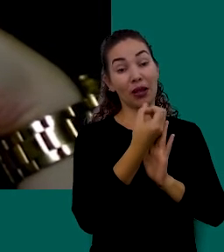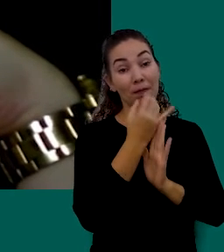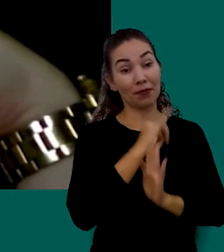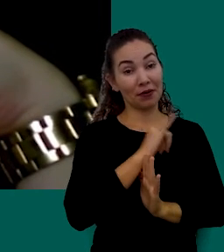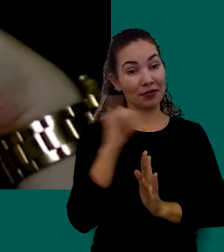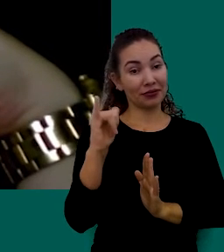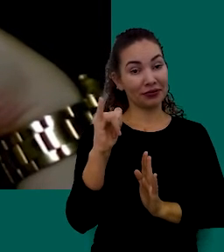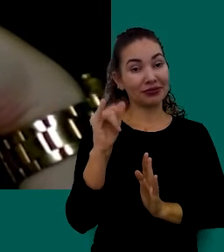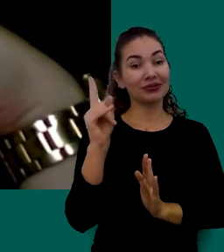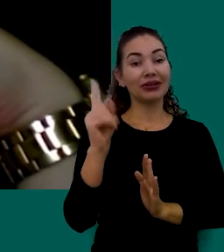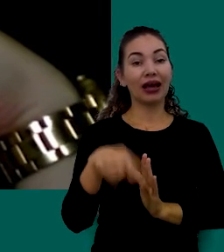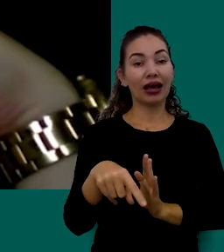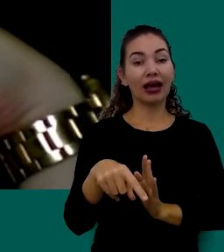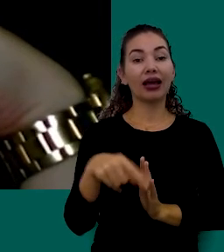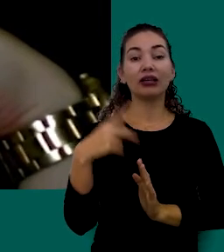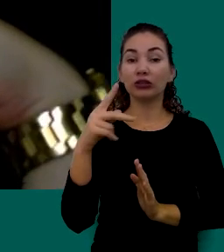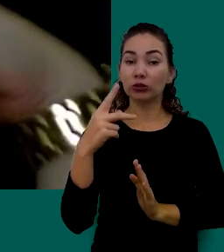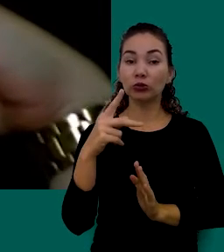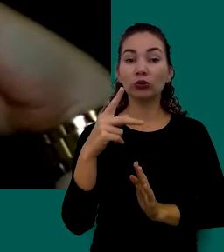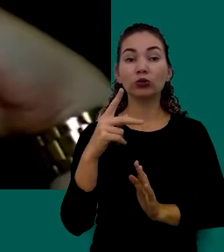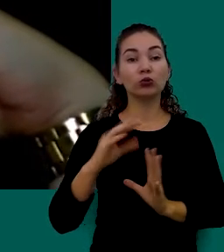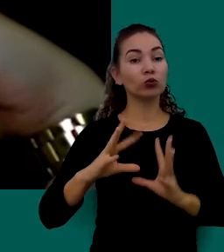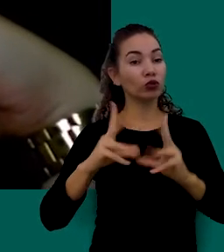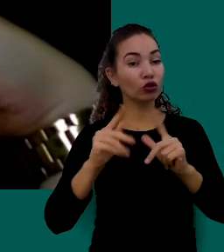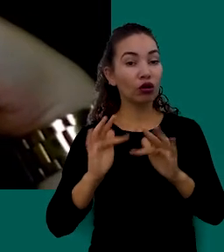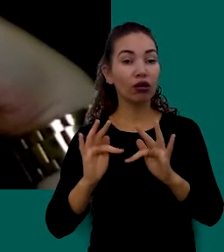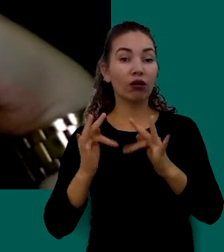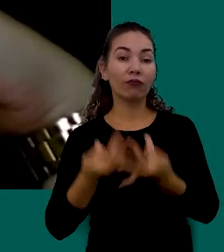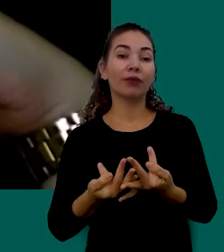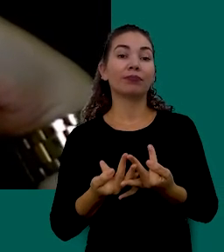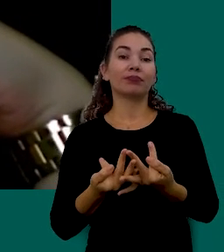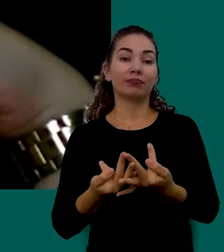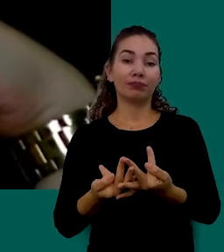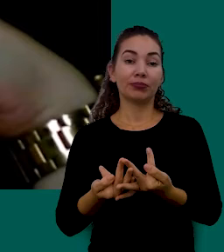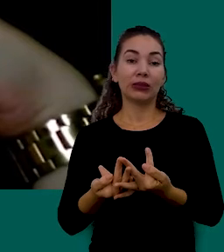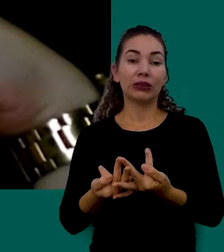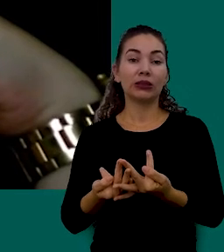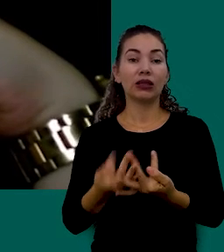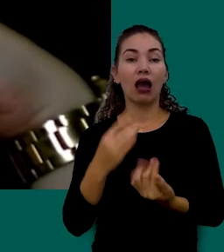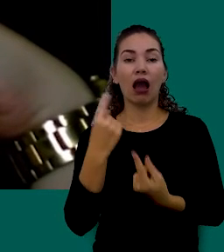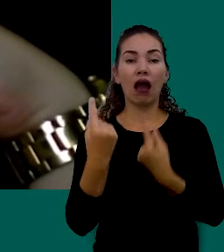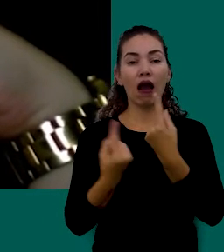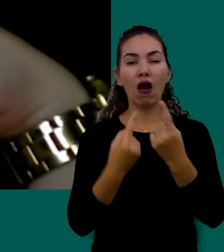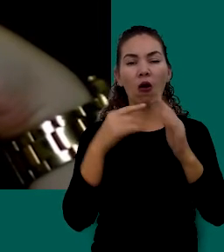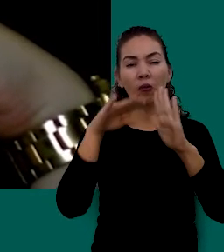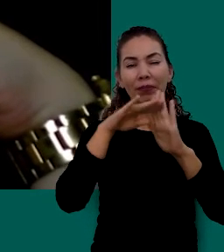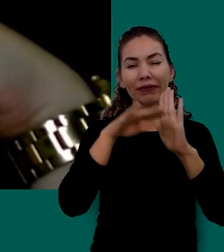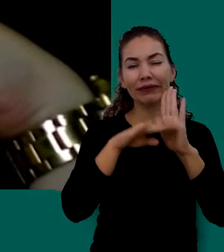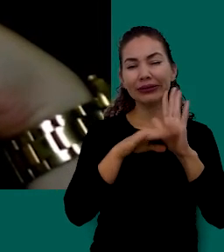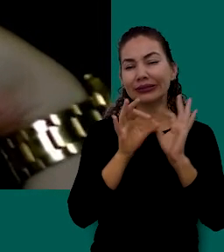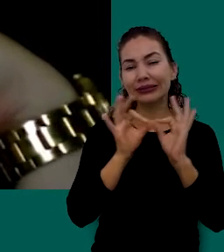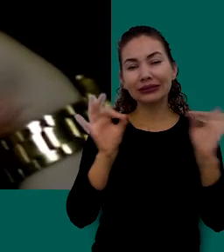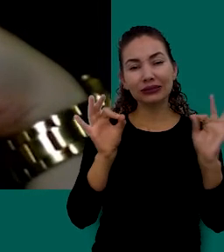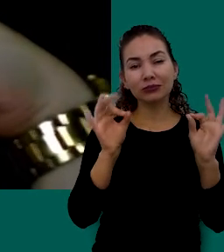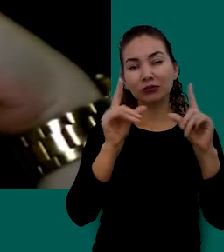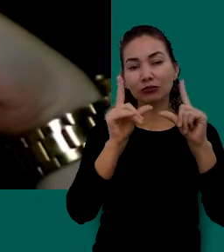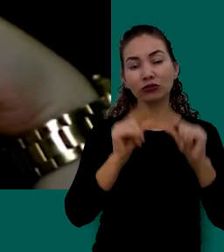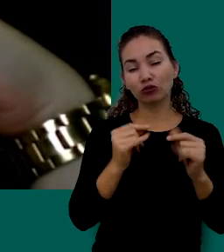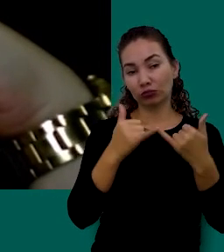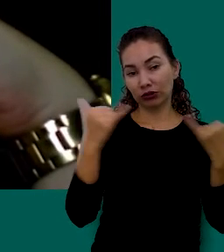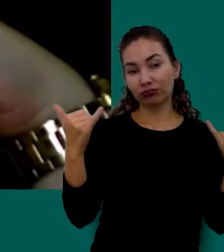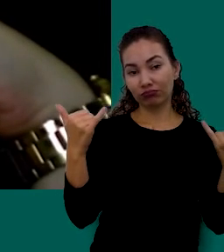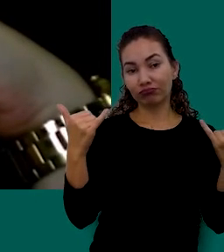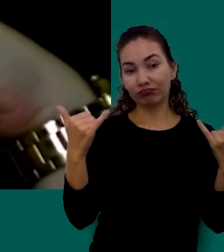Notícia É Que Você E Toda Sua Família Podem Adotar Algumas Medidas Simples Então Para Redução Dessa